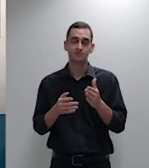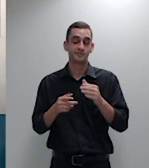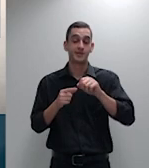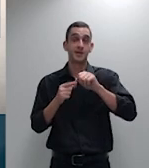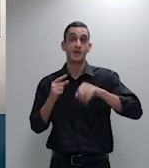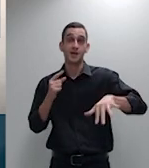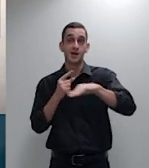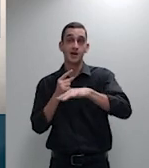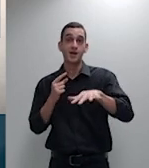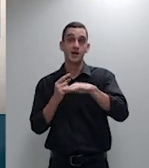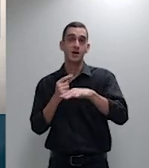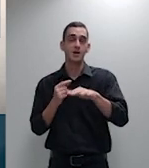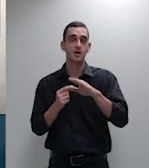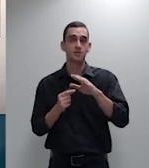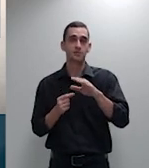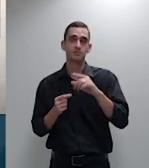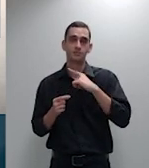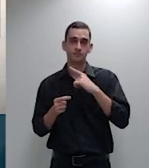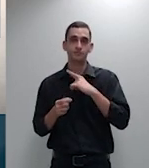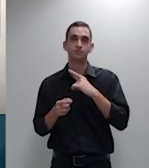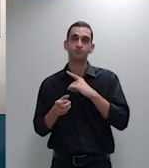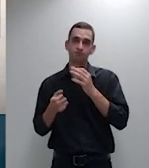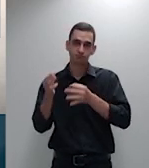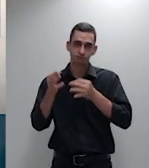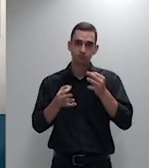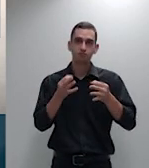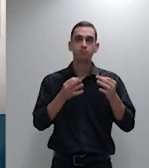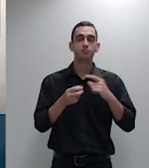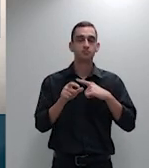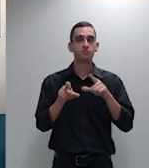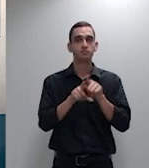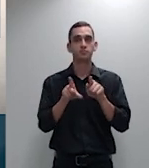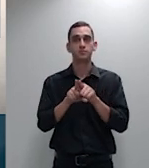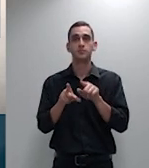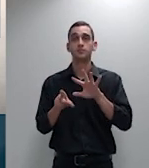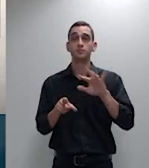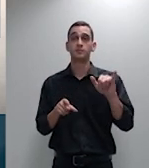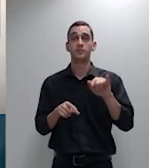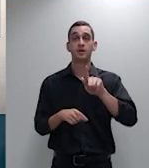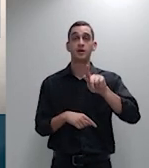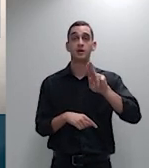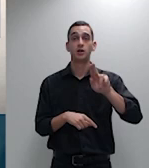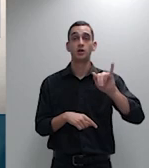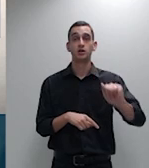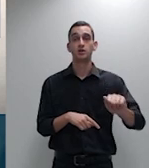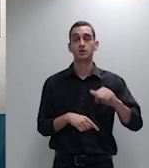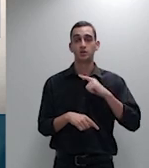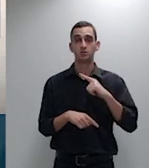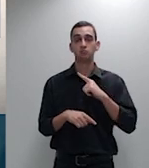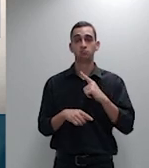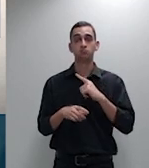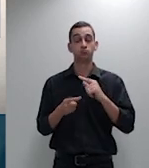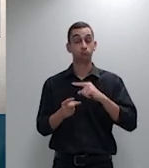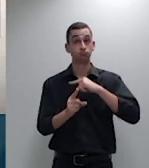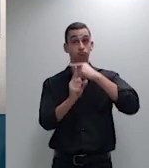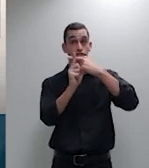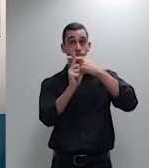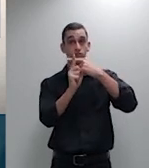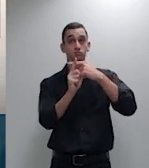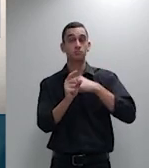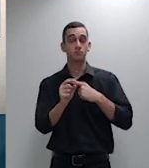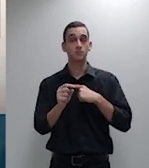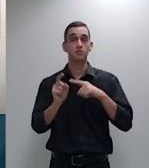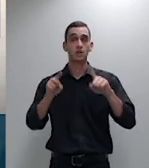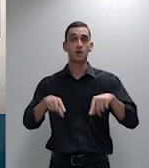que é conceituado através de válida via de texto de direito positivo na esfera jurídica ingressa como